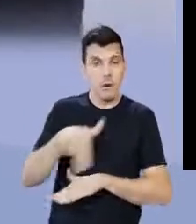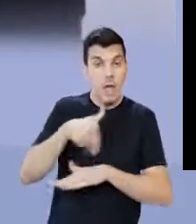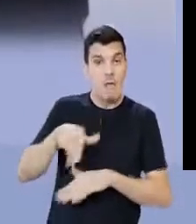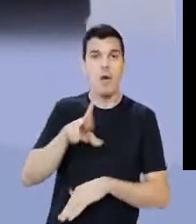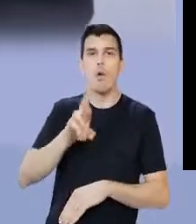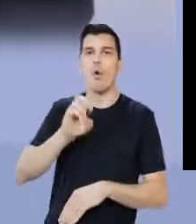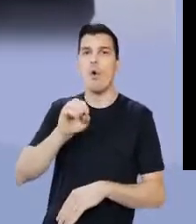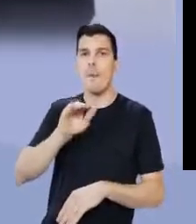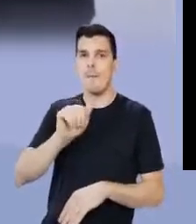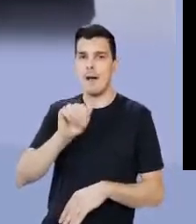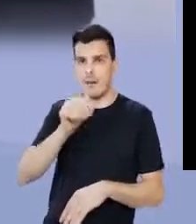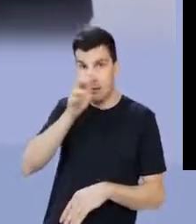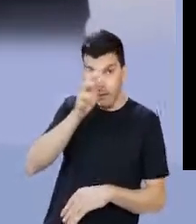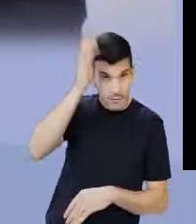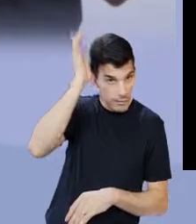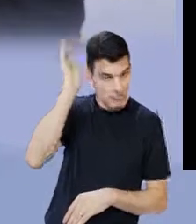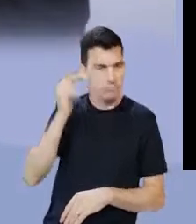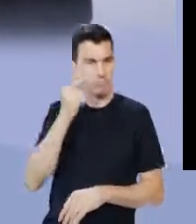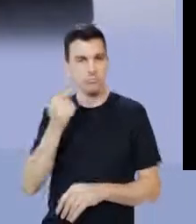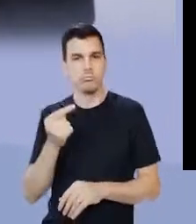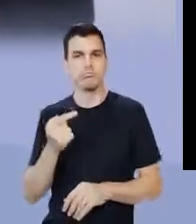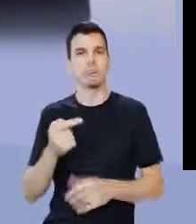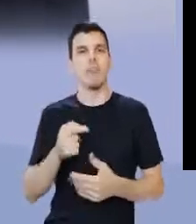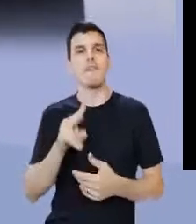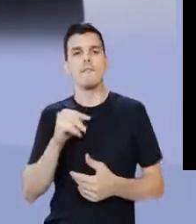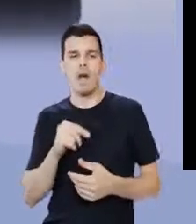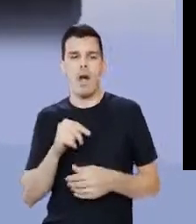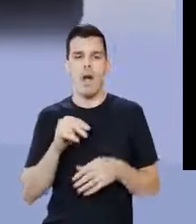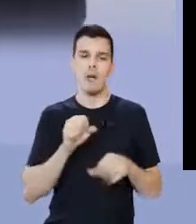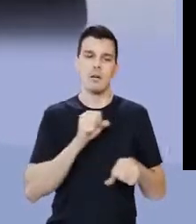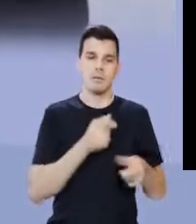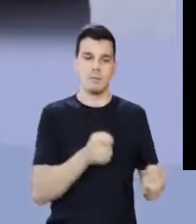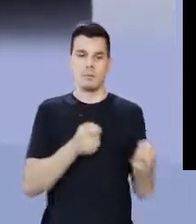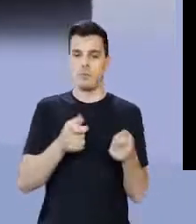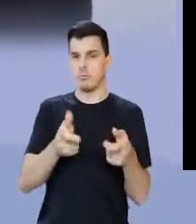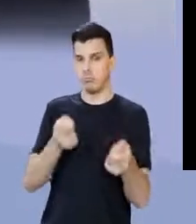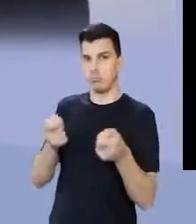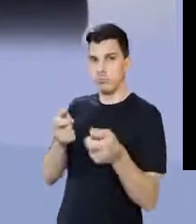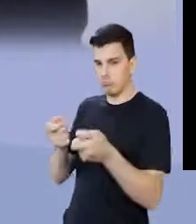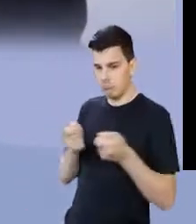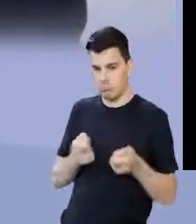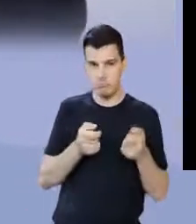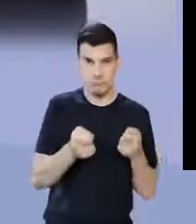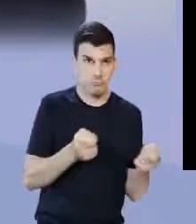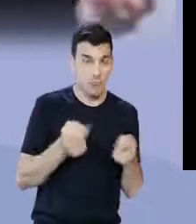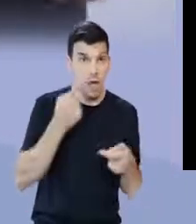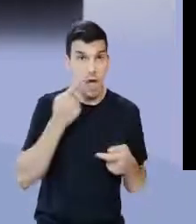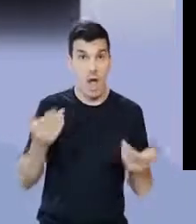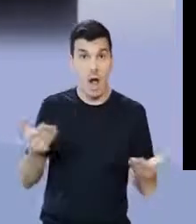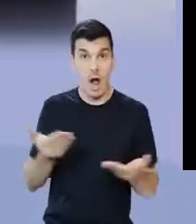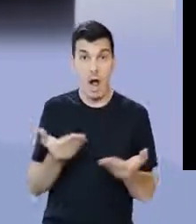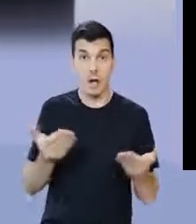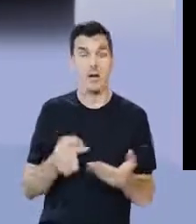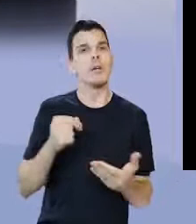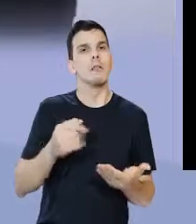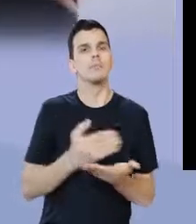ao longo da República Romana, eles vão se destacando. Eles vão contendo ações populares. E agora que eles